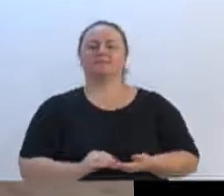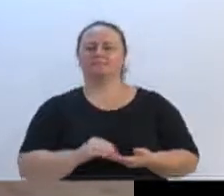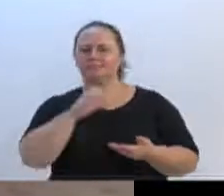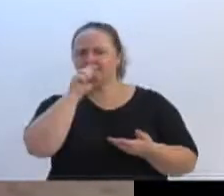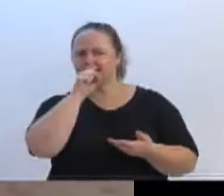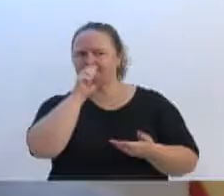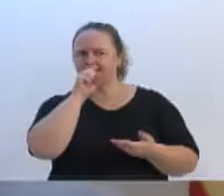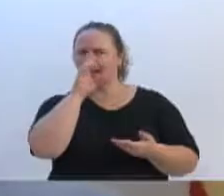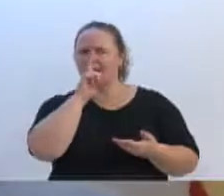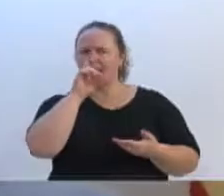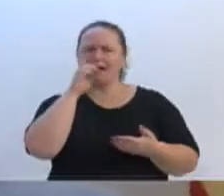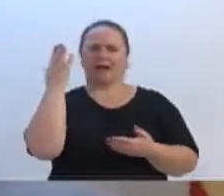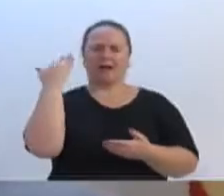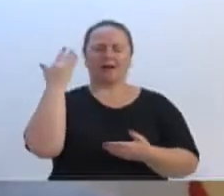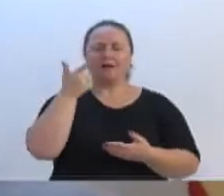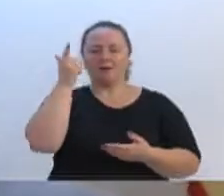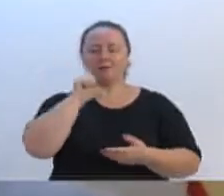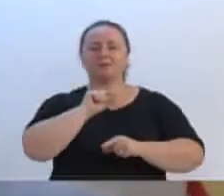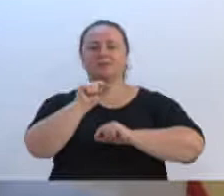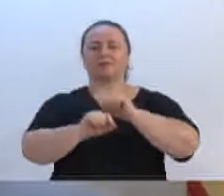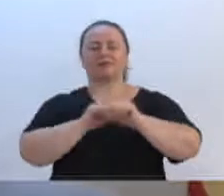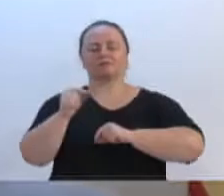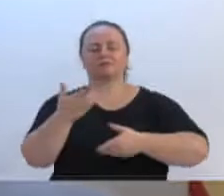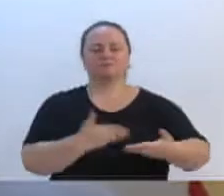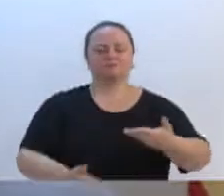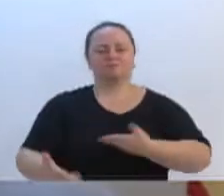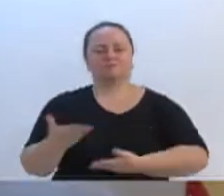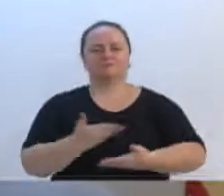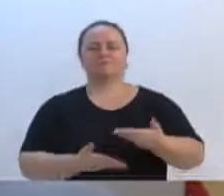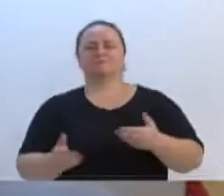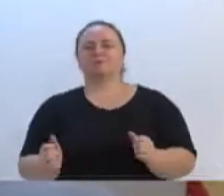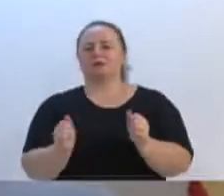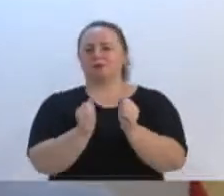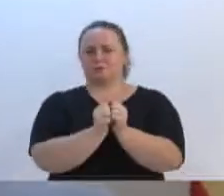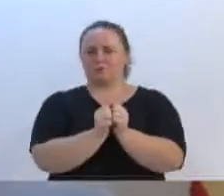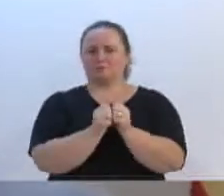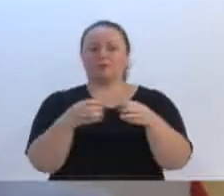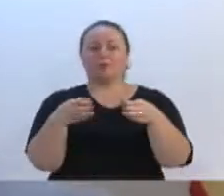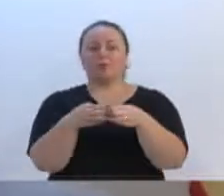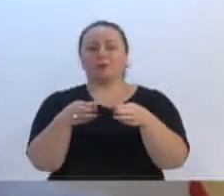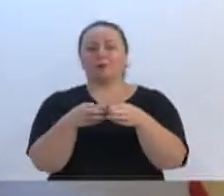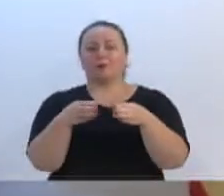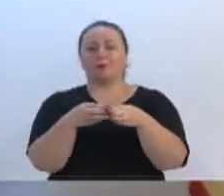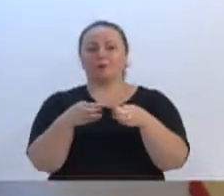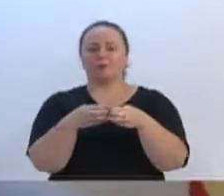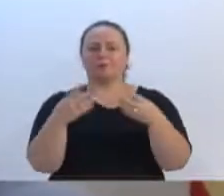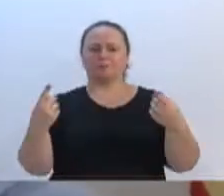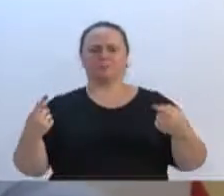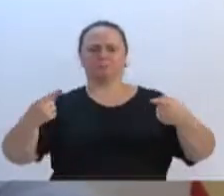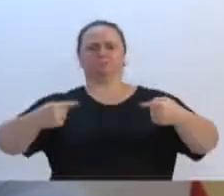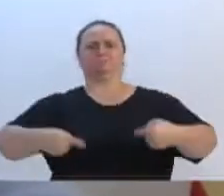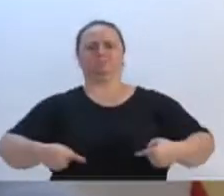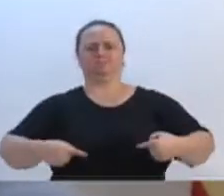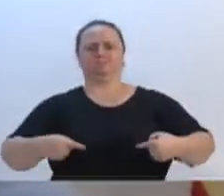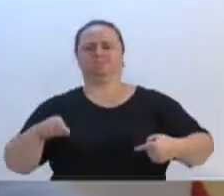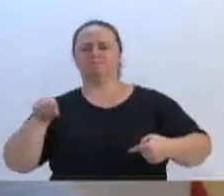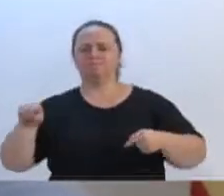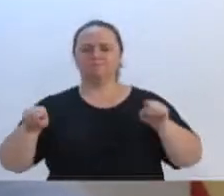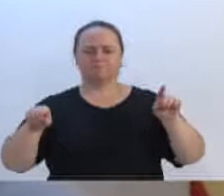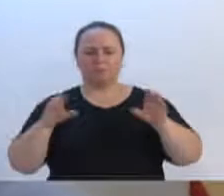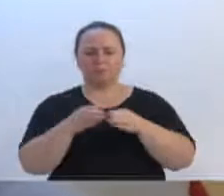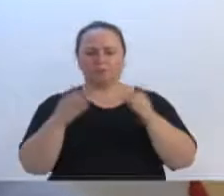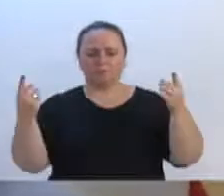de fazer essa confraternização. Confraternização da patota a partir da Dionra, amigos do Risto versus Ressaca.